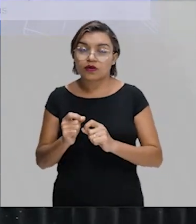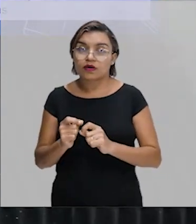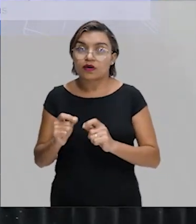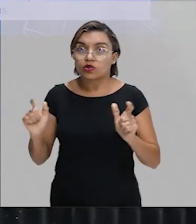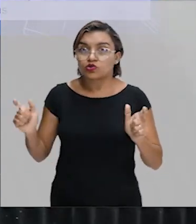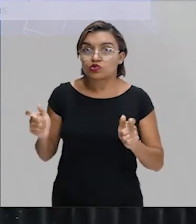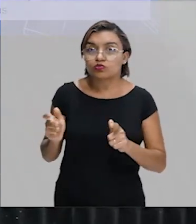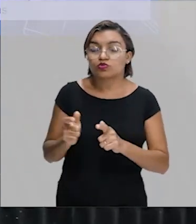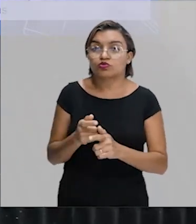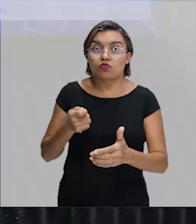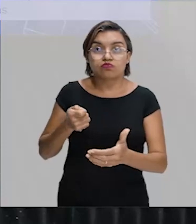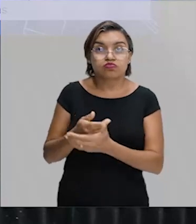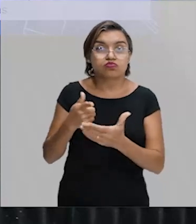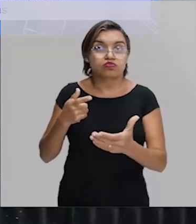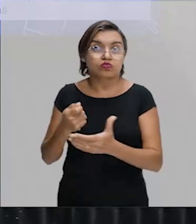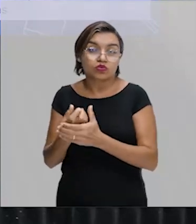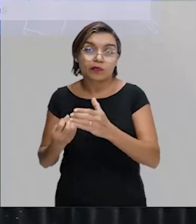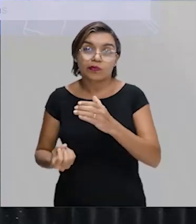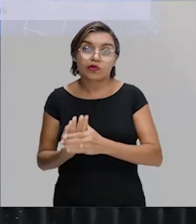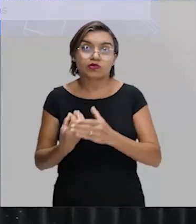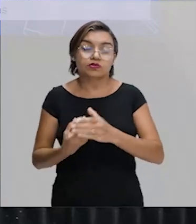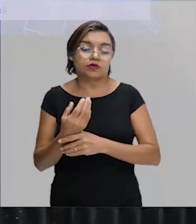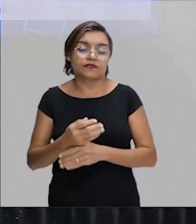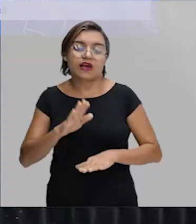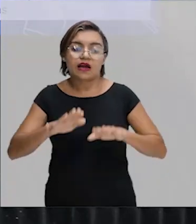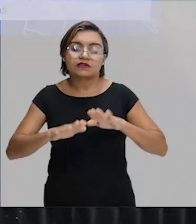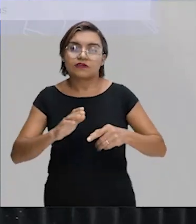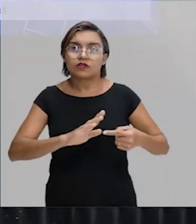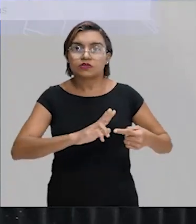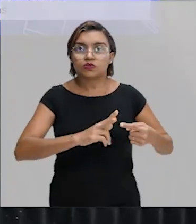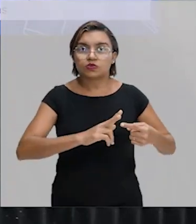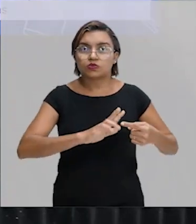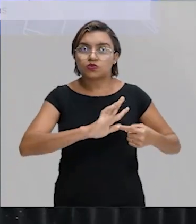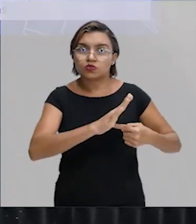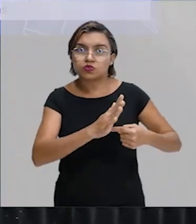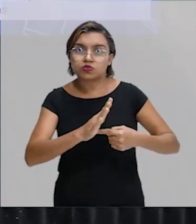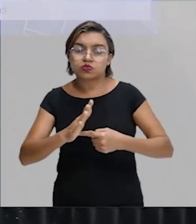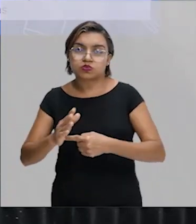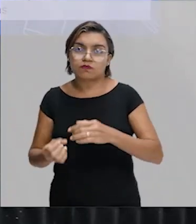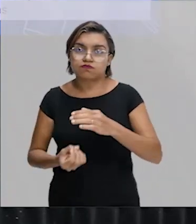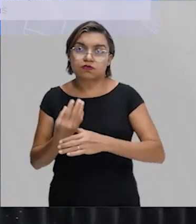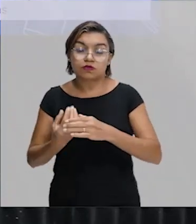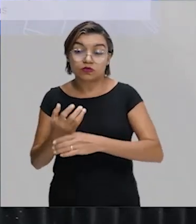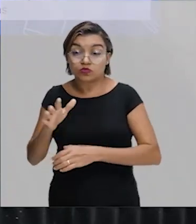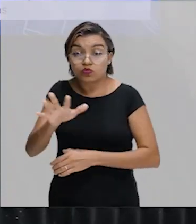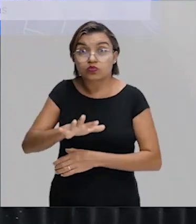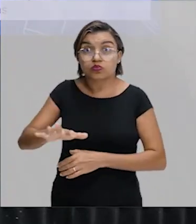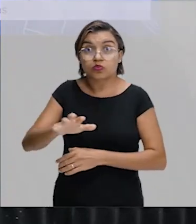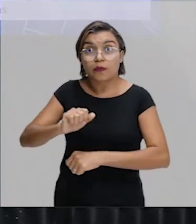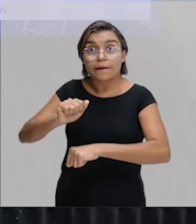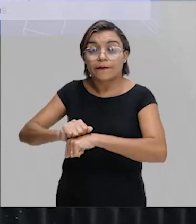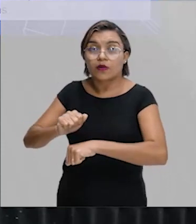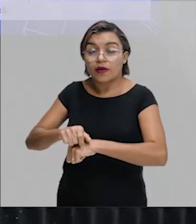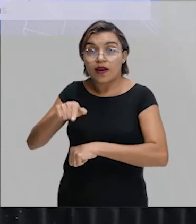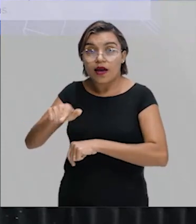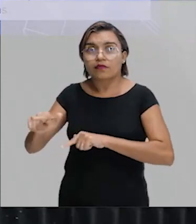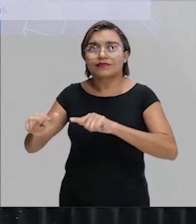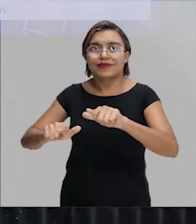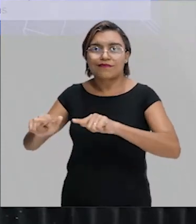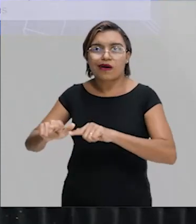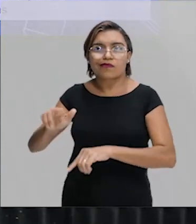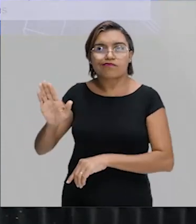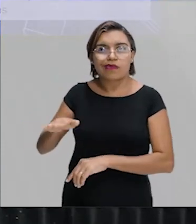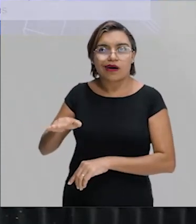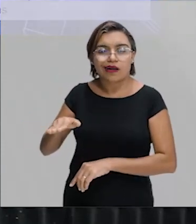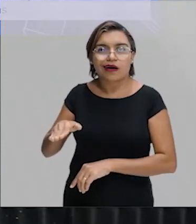produção. Então, muitas vezes, esses produtos vão ser montados em regiões o quê? Mais pobres, onde a mão de obra é mais barata, eu